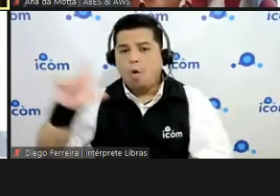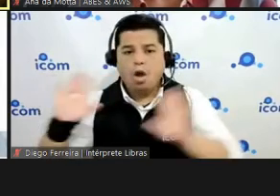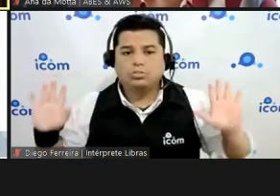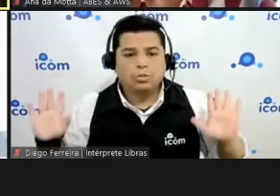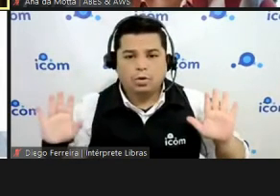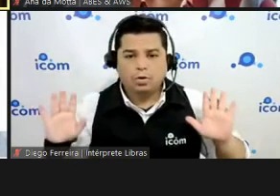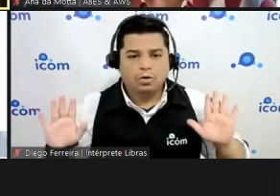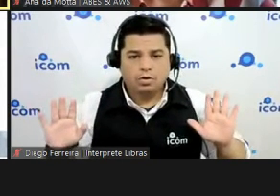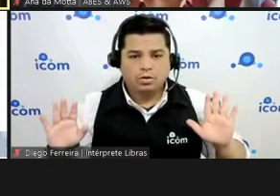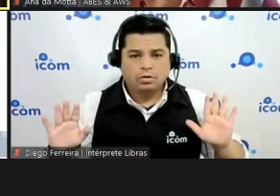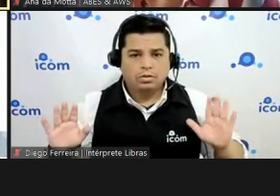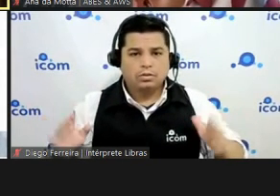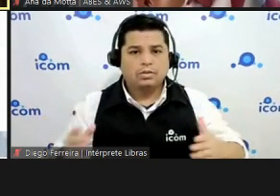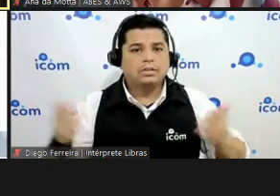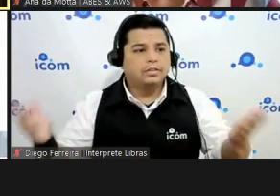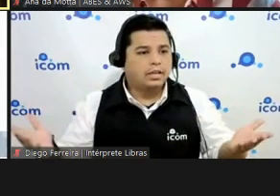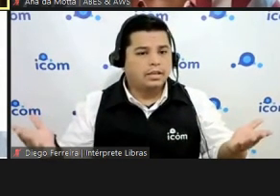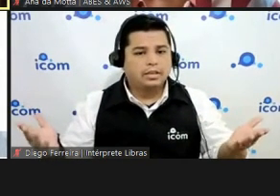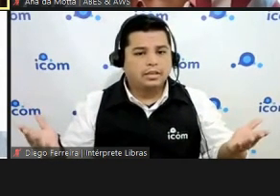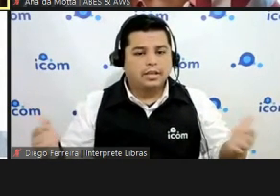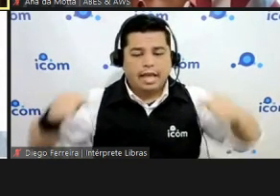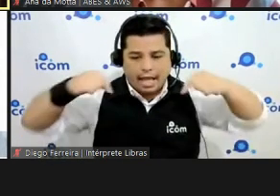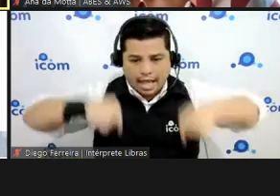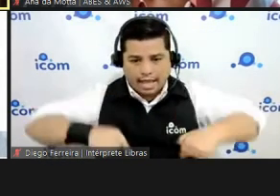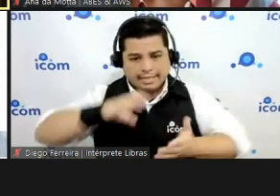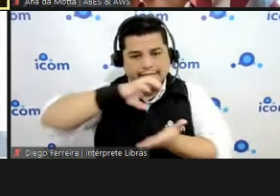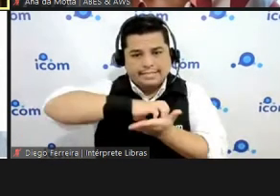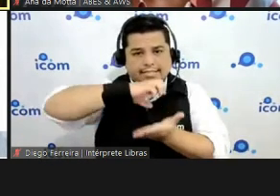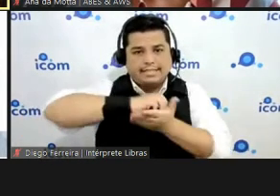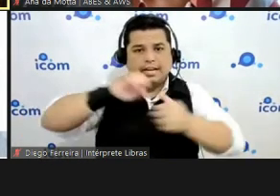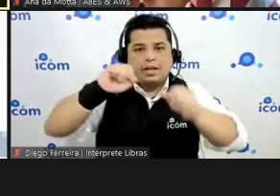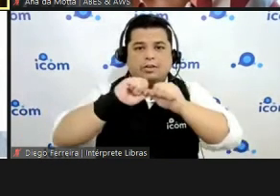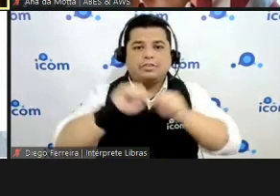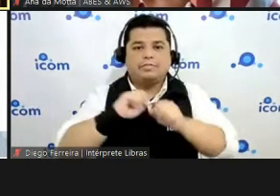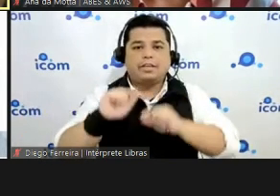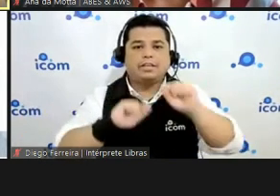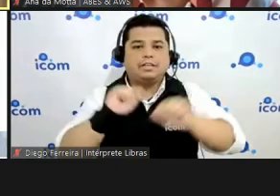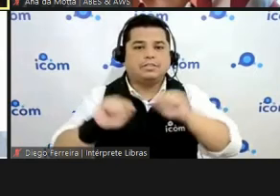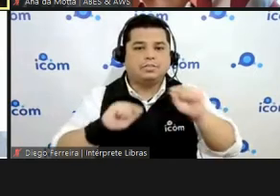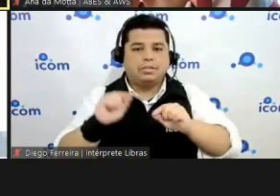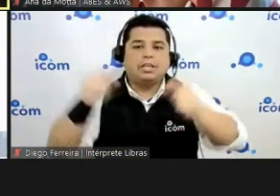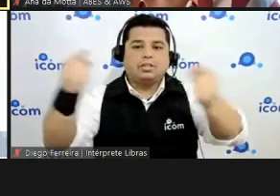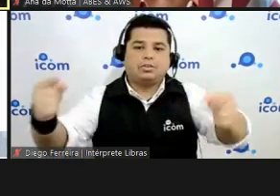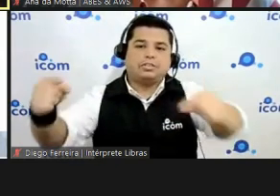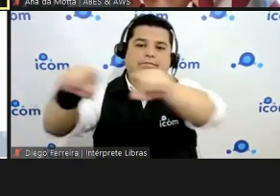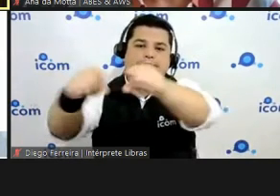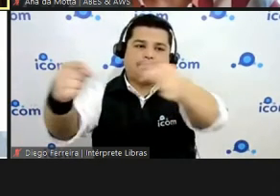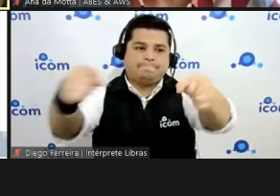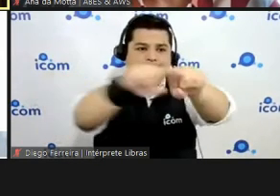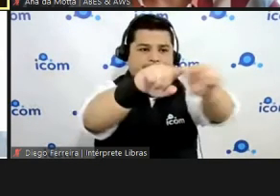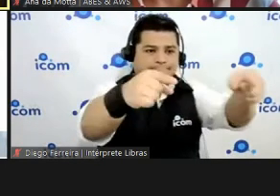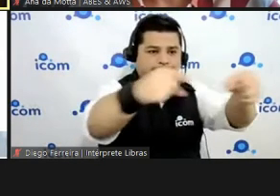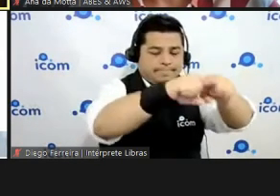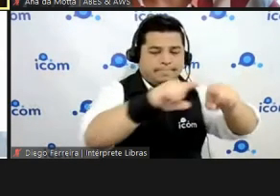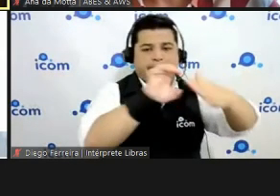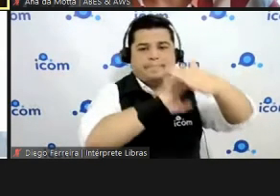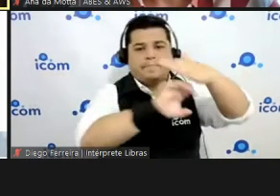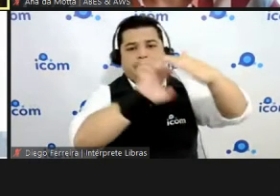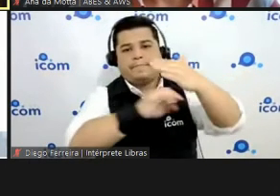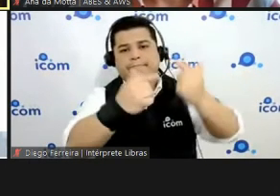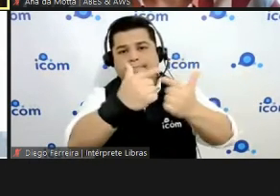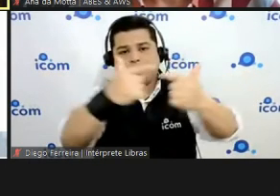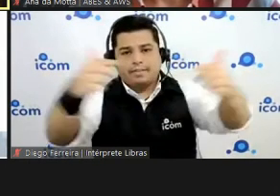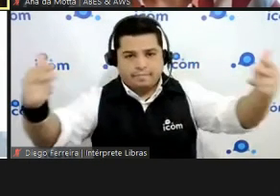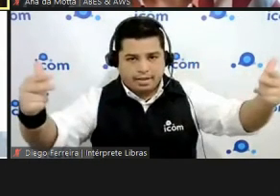antecipa a gobe o a gente fez aqui na central nós credenciamos as instituições financeiras gestoras de plataforma credenciamento é feito